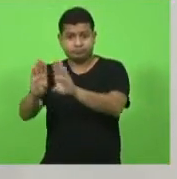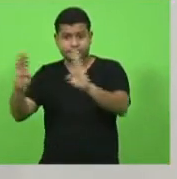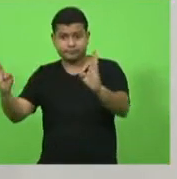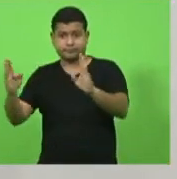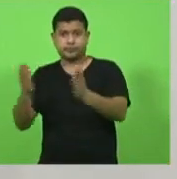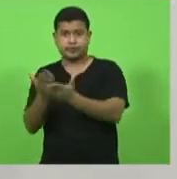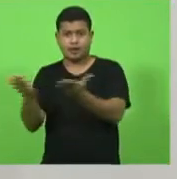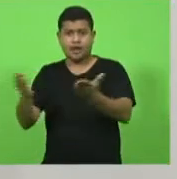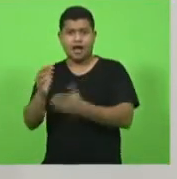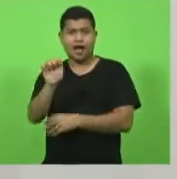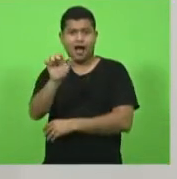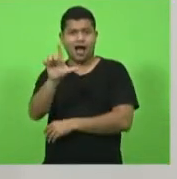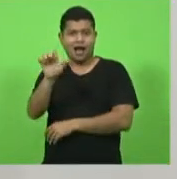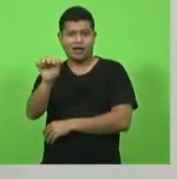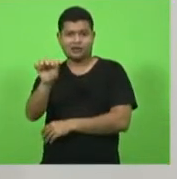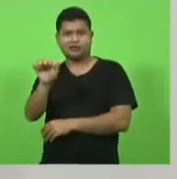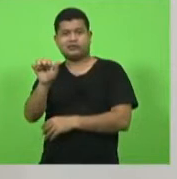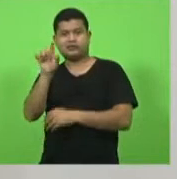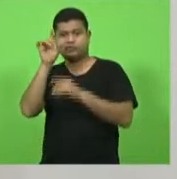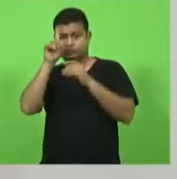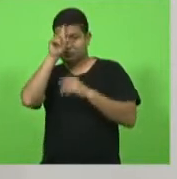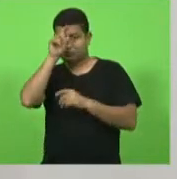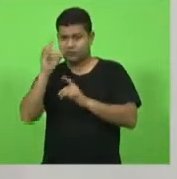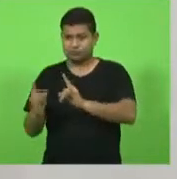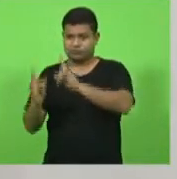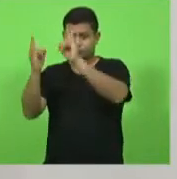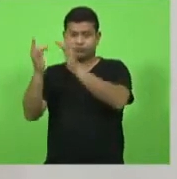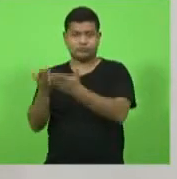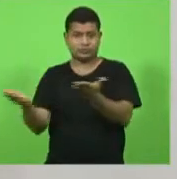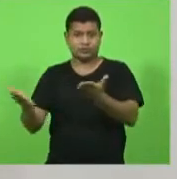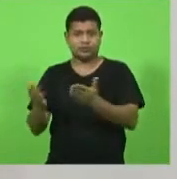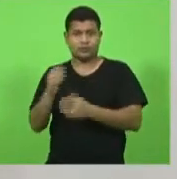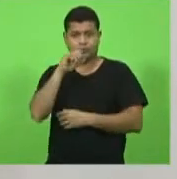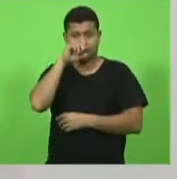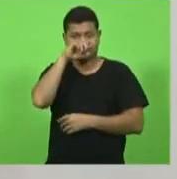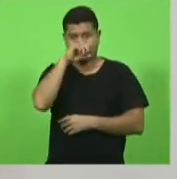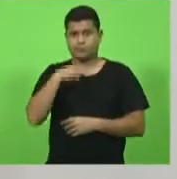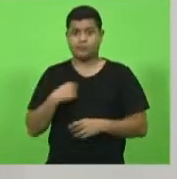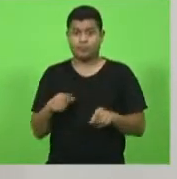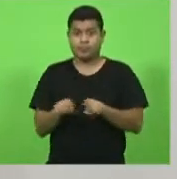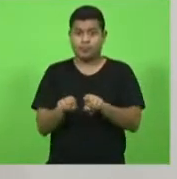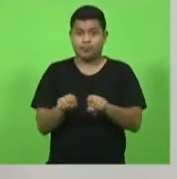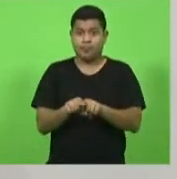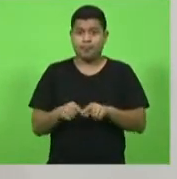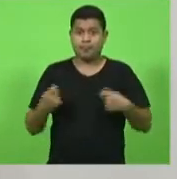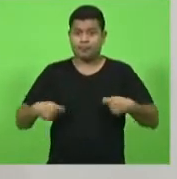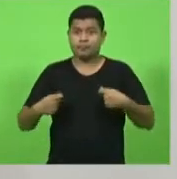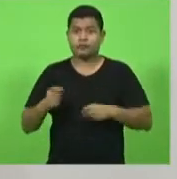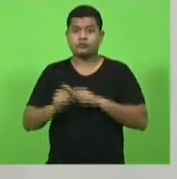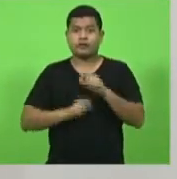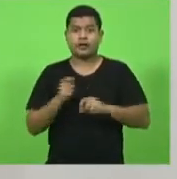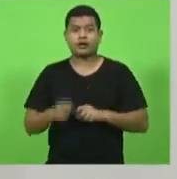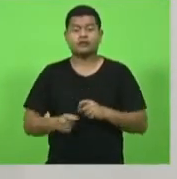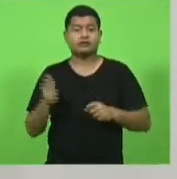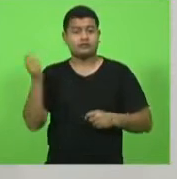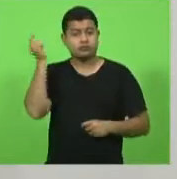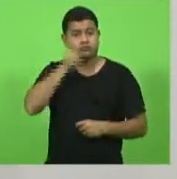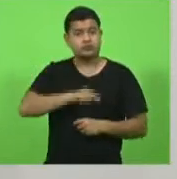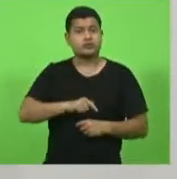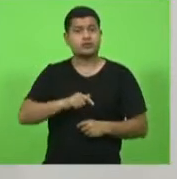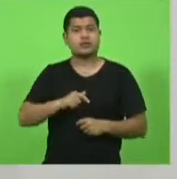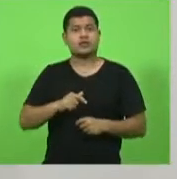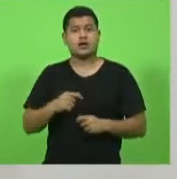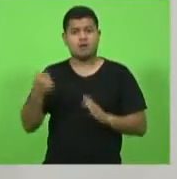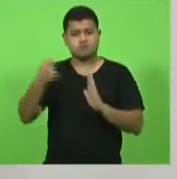nós precisamos também que o governo tenha uma efetividade maior em relação ao combate a covid como